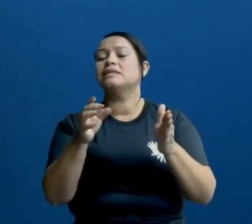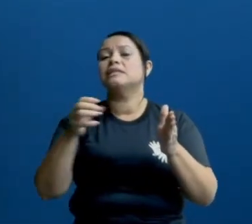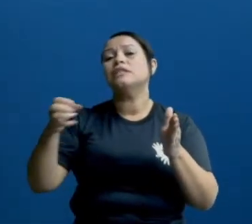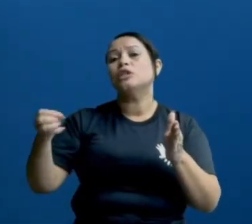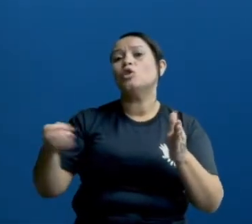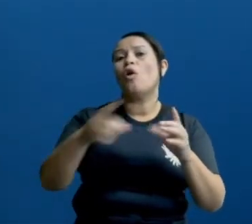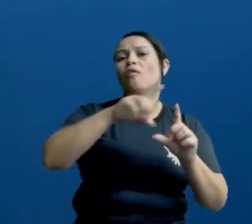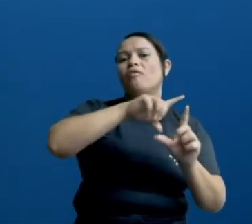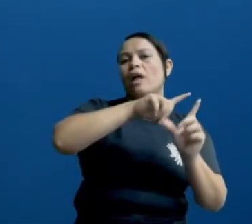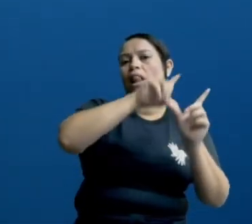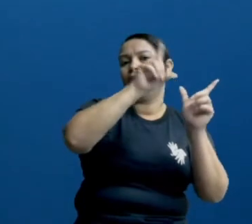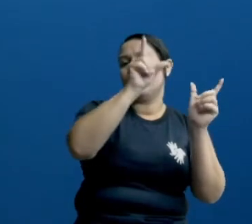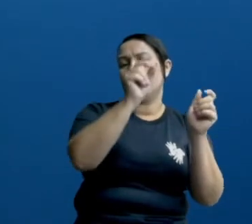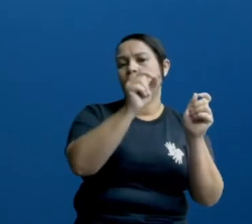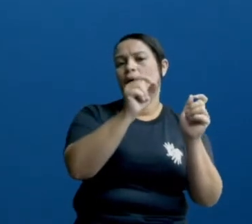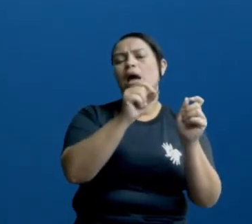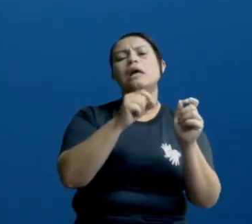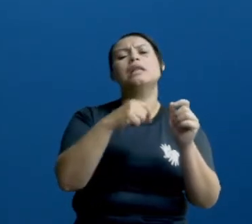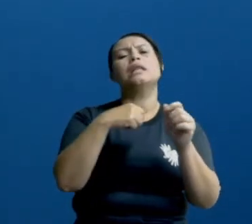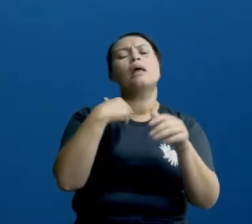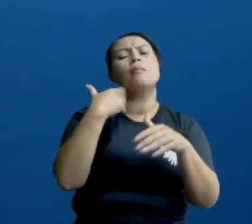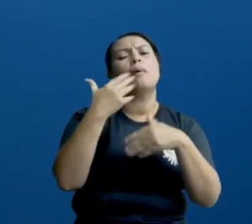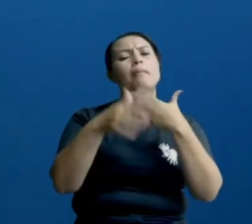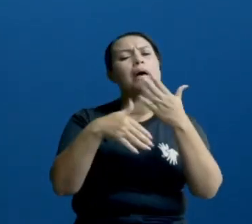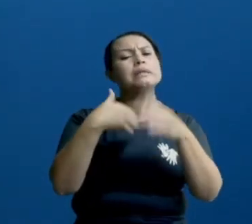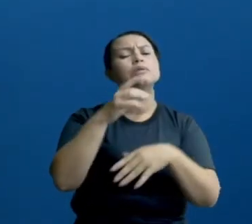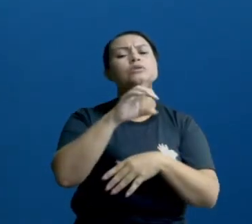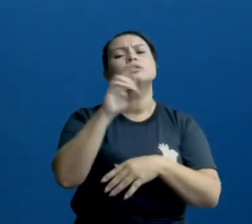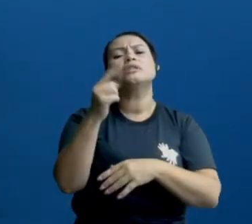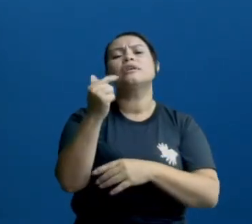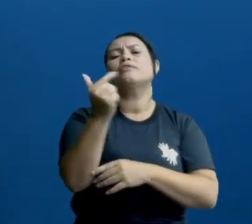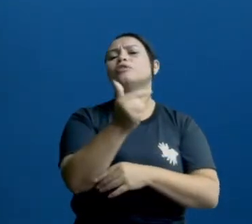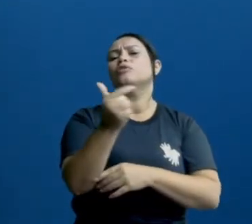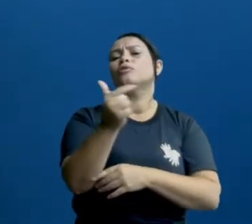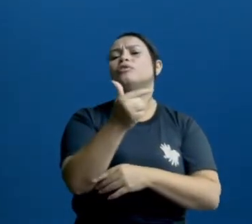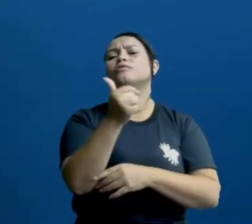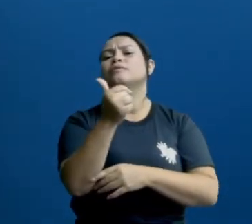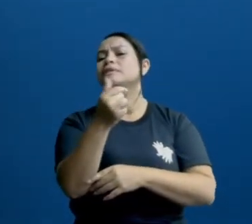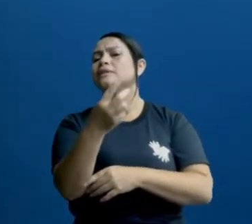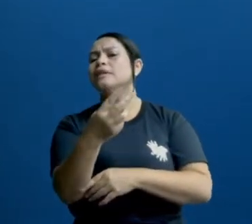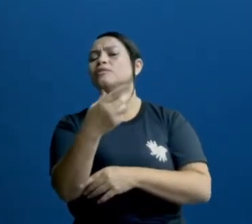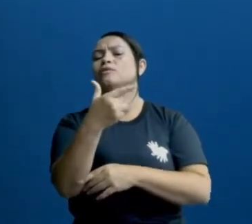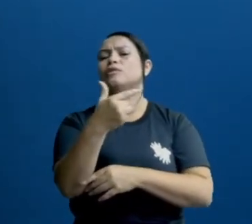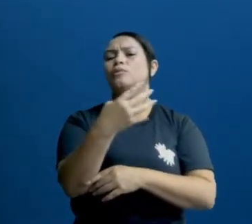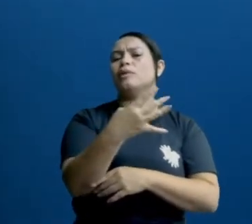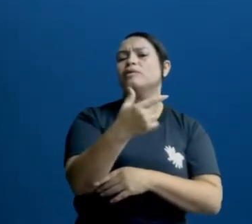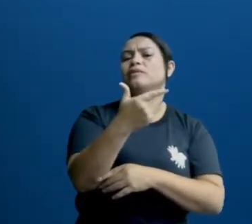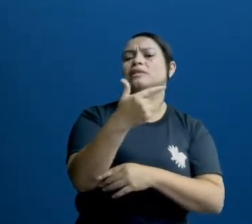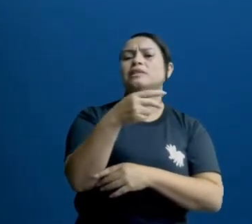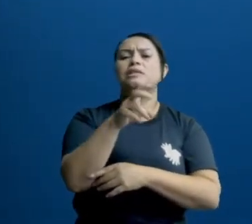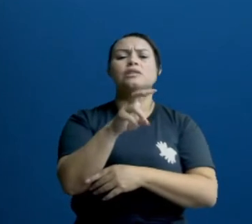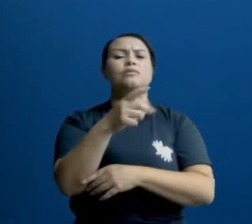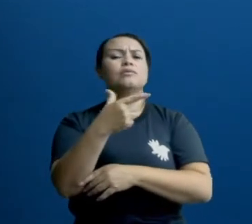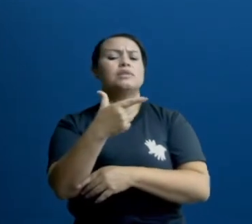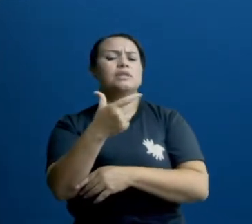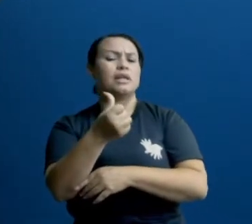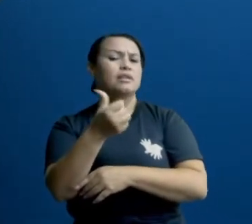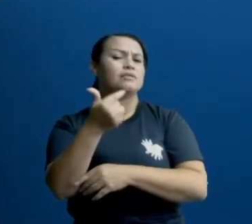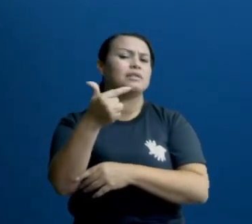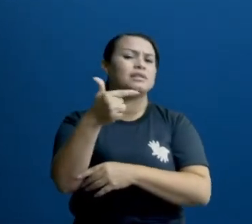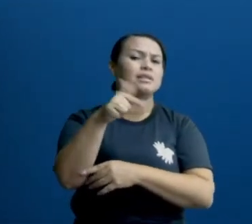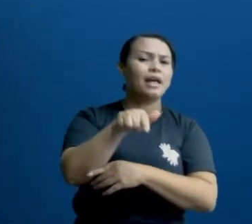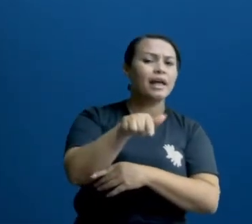E aí, vai passando os dias 22, 23, 24, 25, 26,